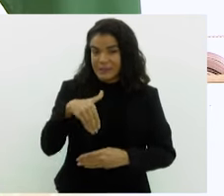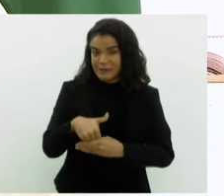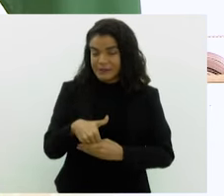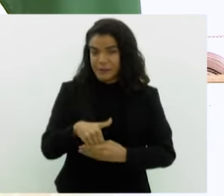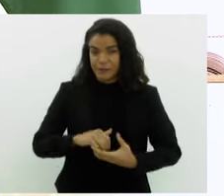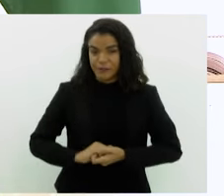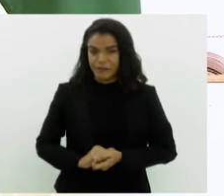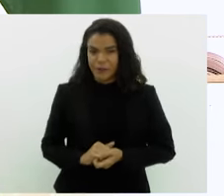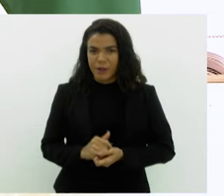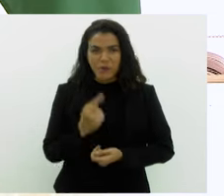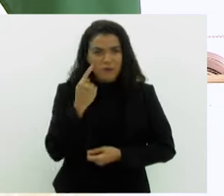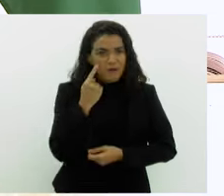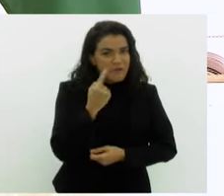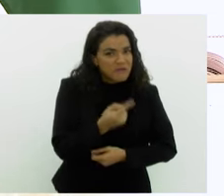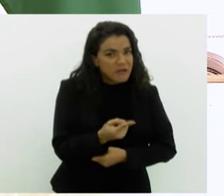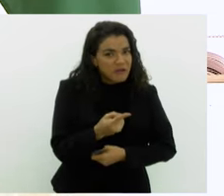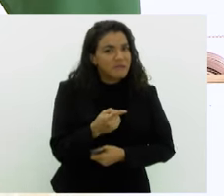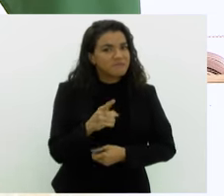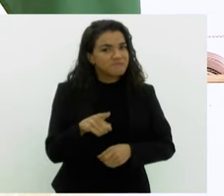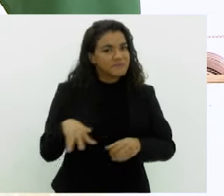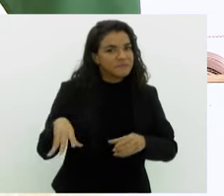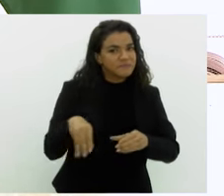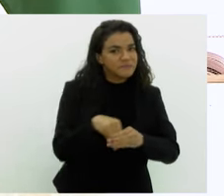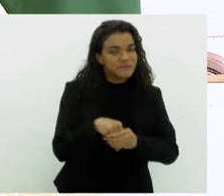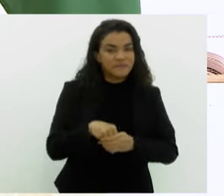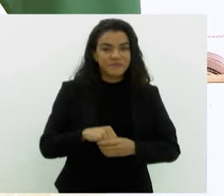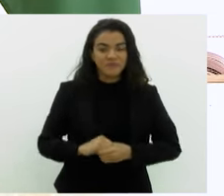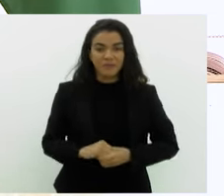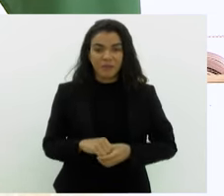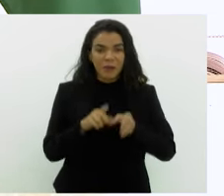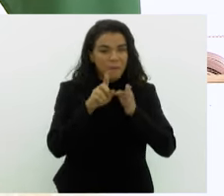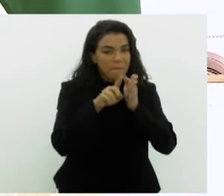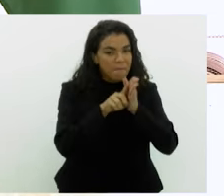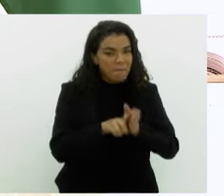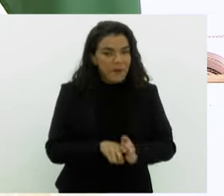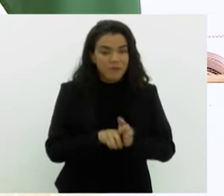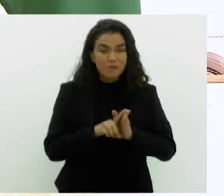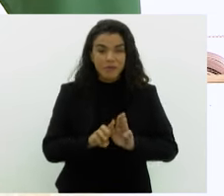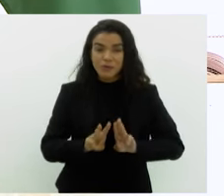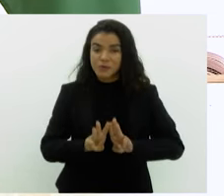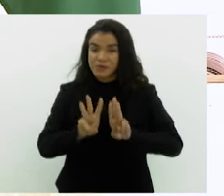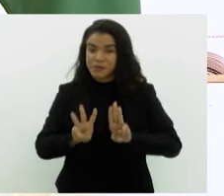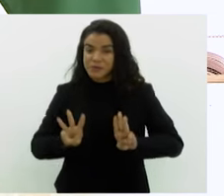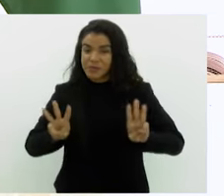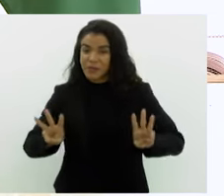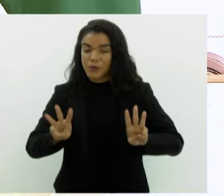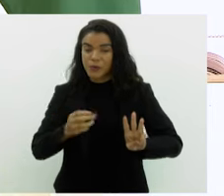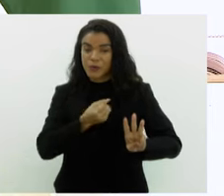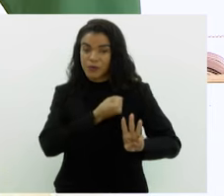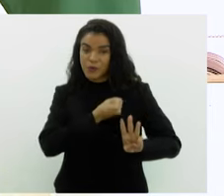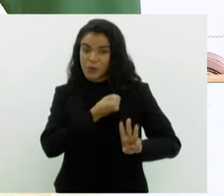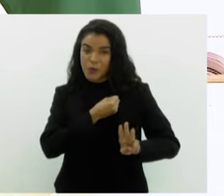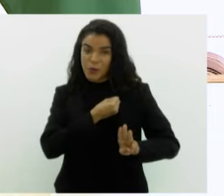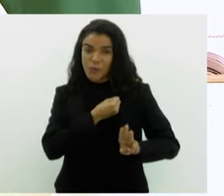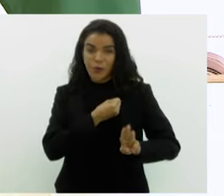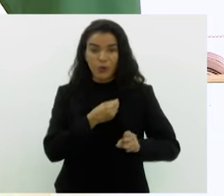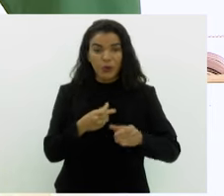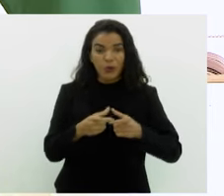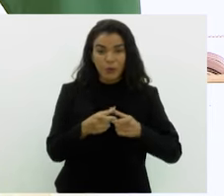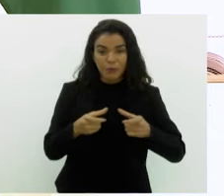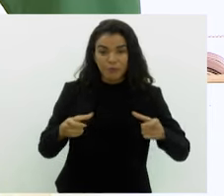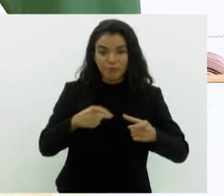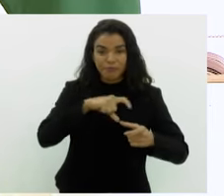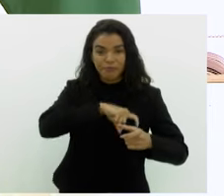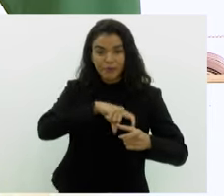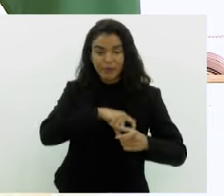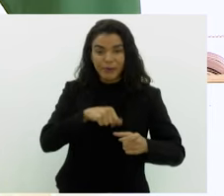Verifique se você está entre eles. Faça uma consulta em nosso site com o número do seu título de eleitor ou do seu